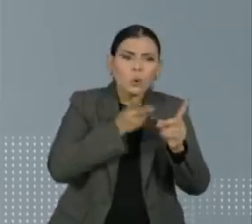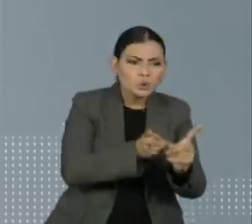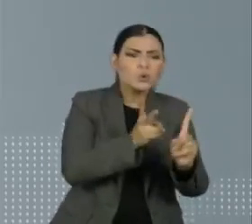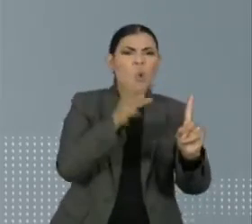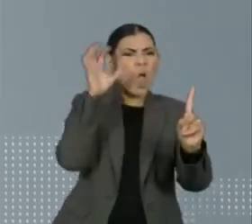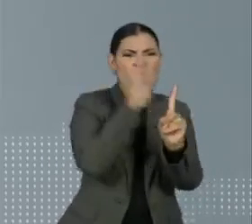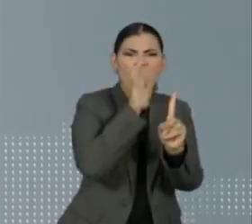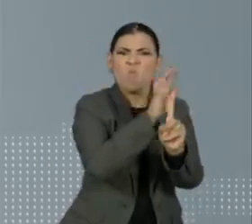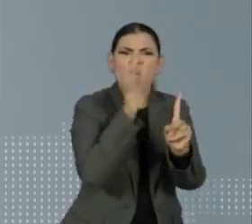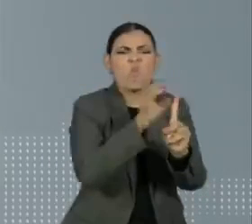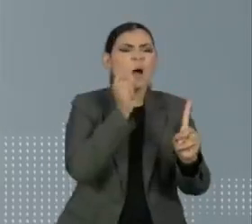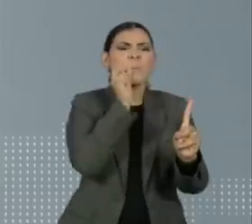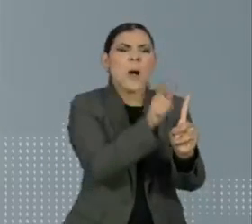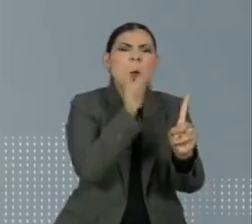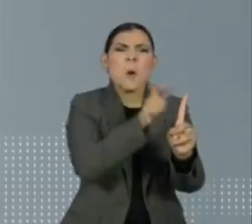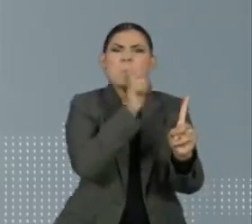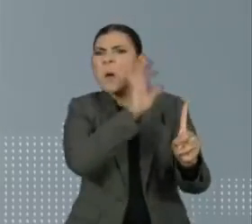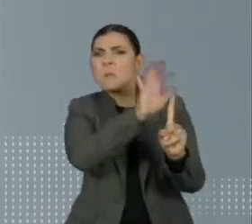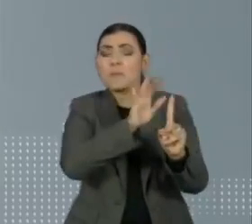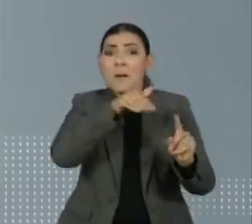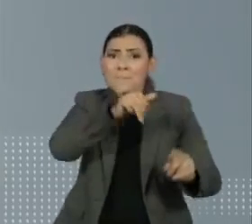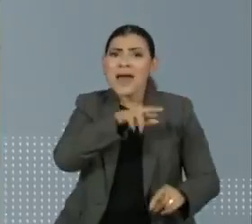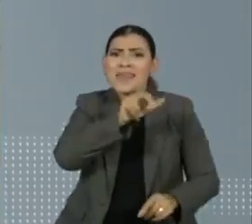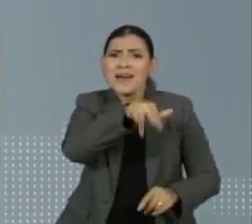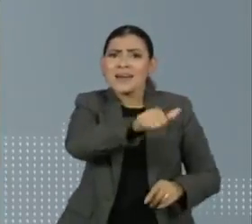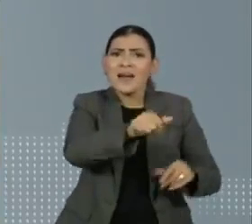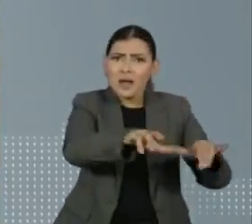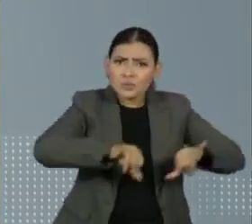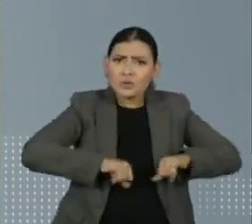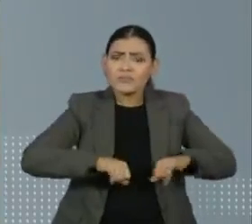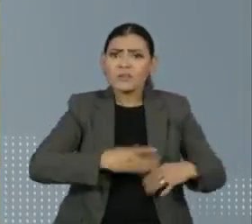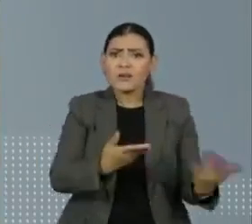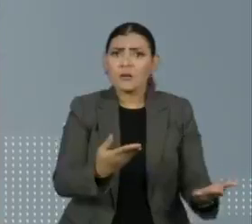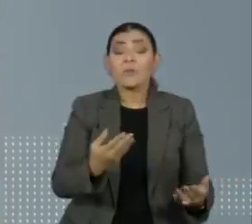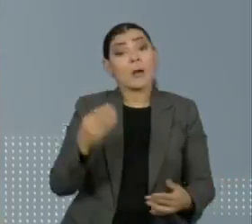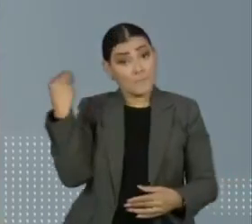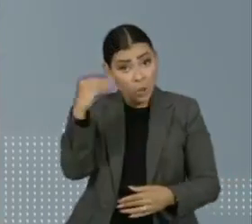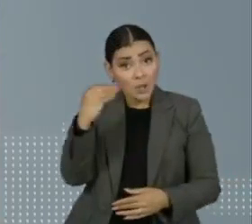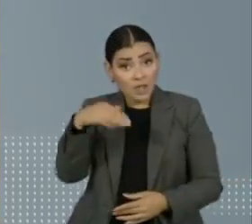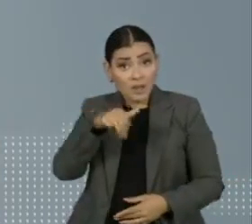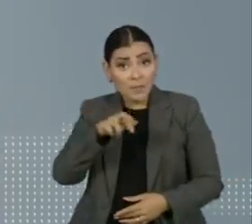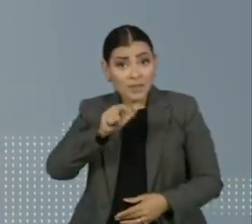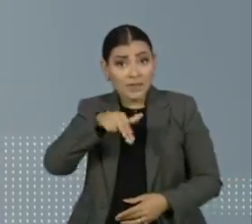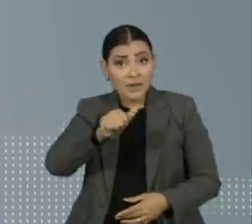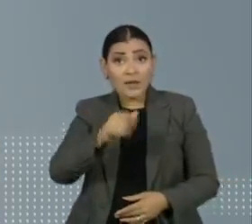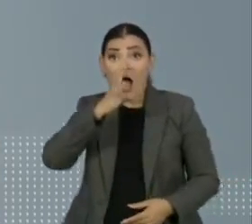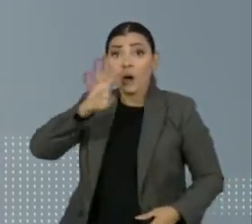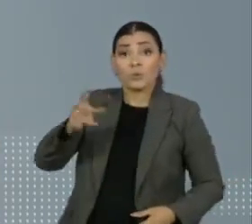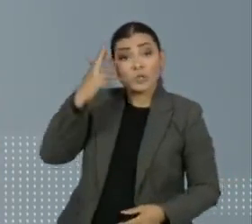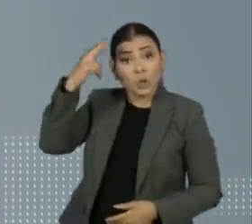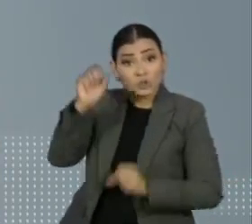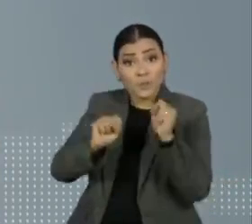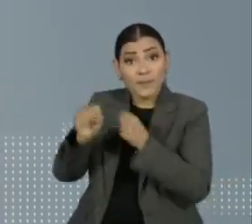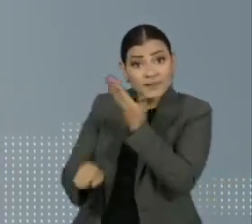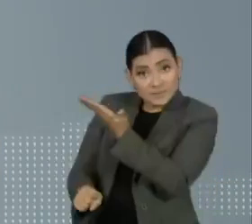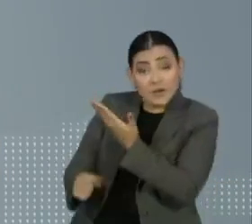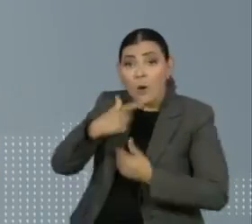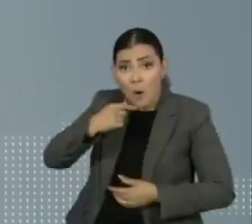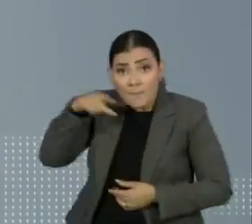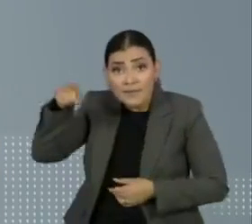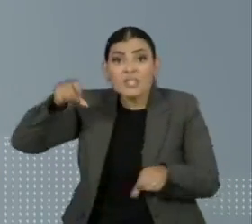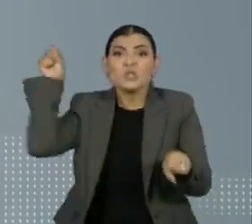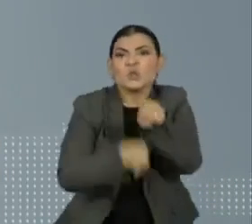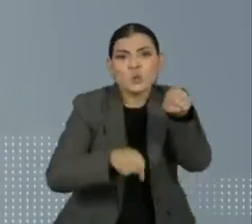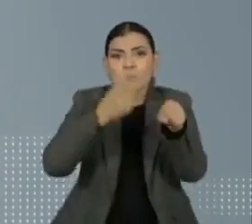tortura psicológica sofrida por Mariana Ferrer. A blogueira Mariana Ferrer acusa o empresário André de Camargo